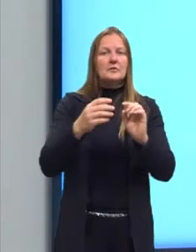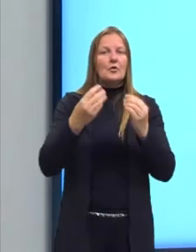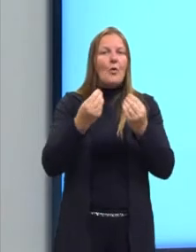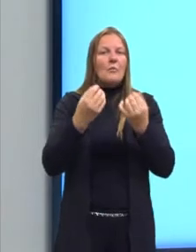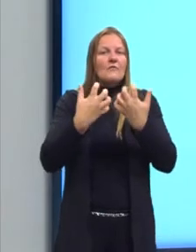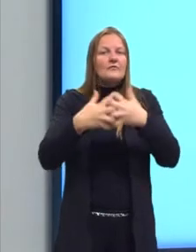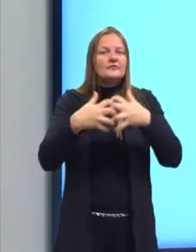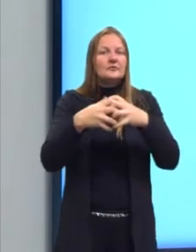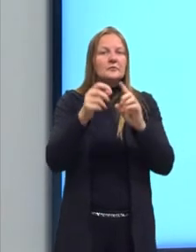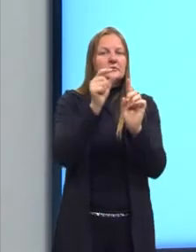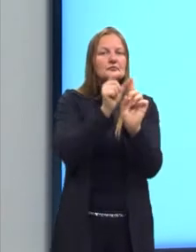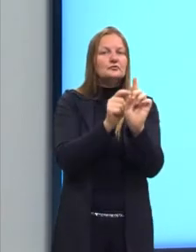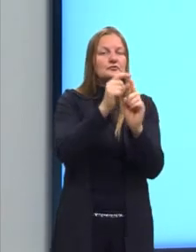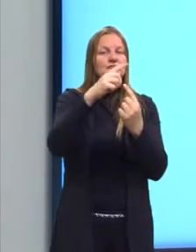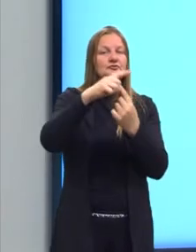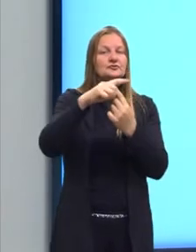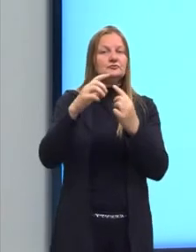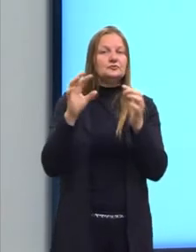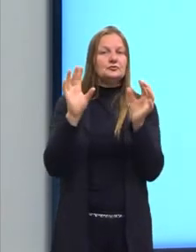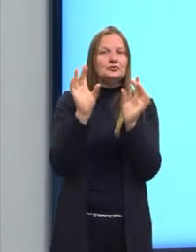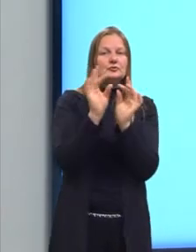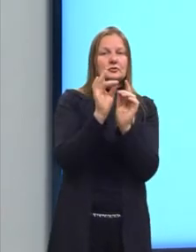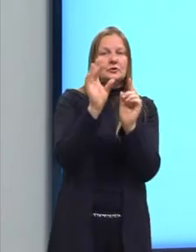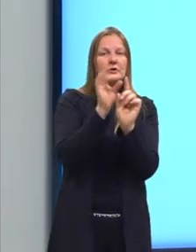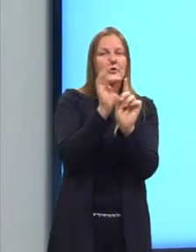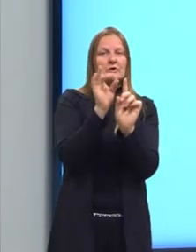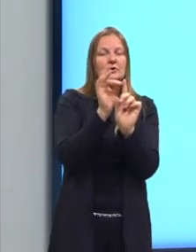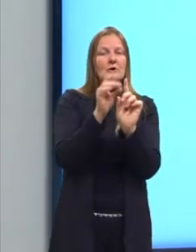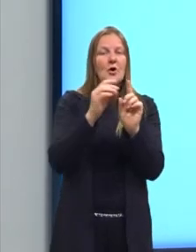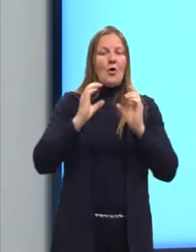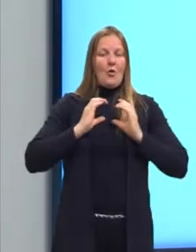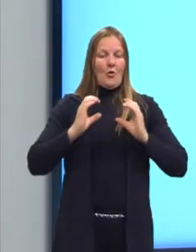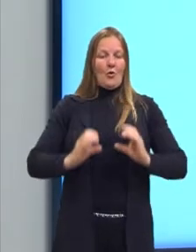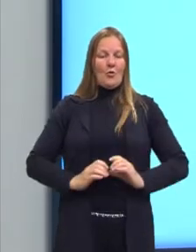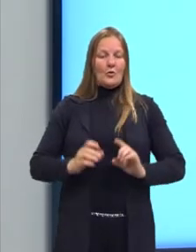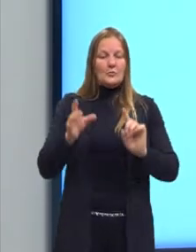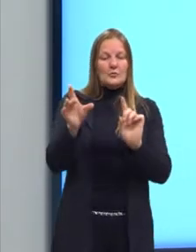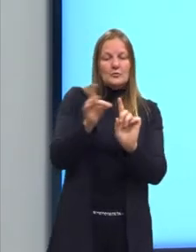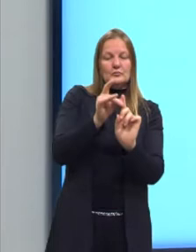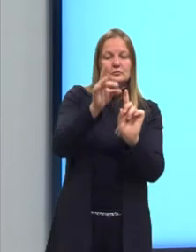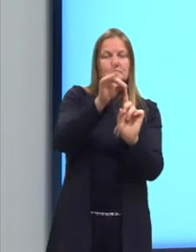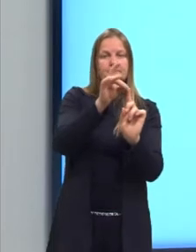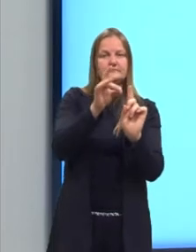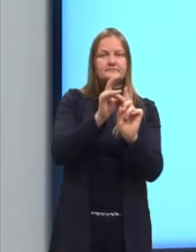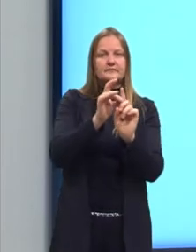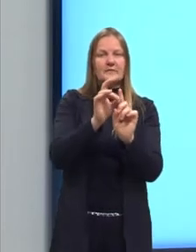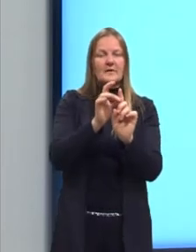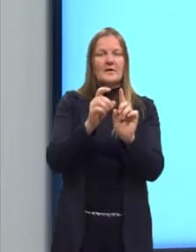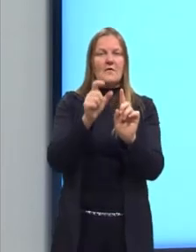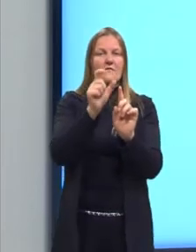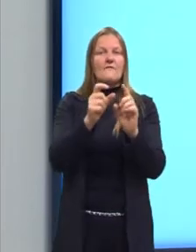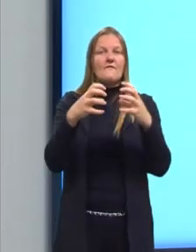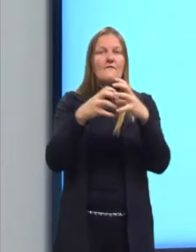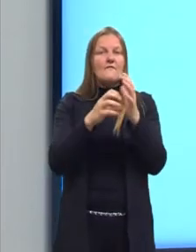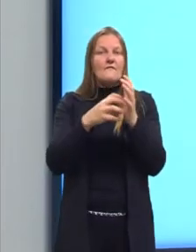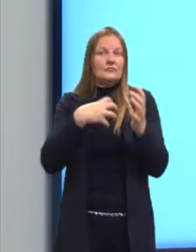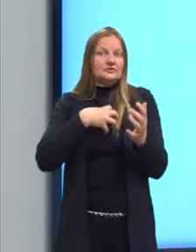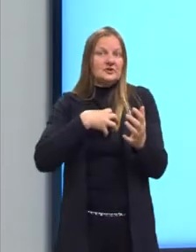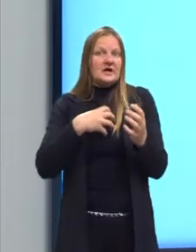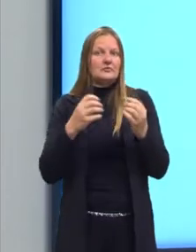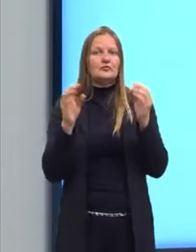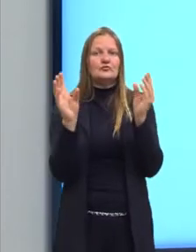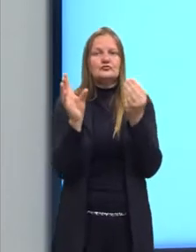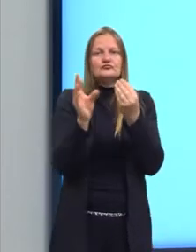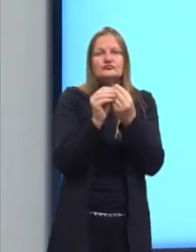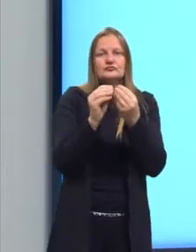organismos, eles estão unidos pelo corpo, pelo corpinho, morfologicamente. Então,